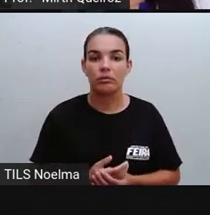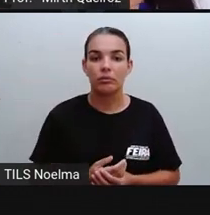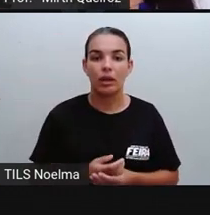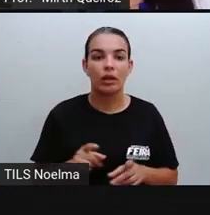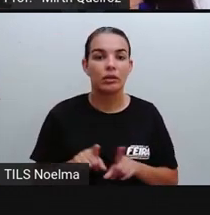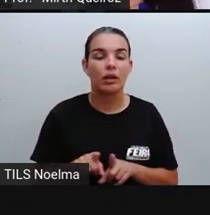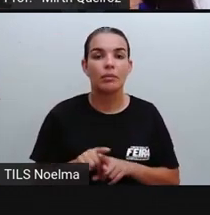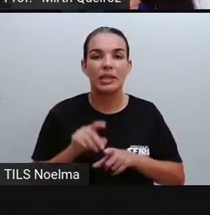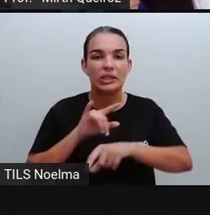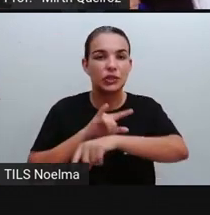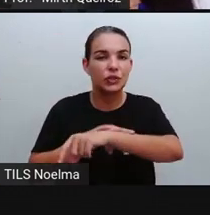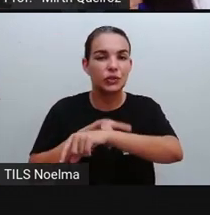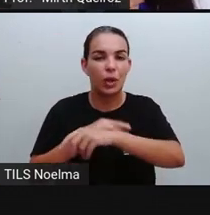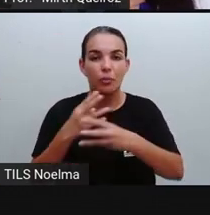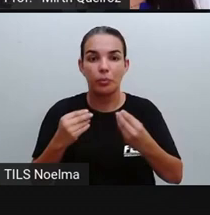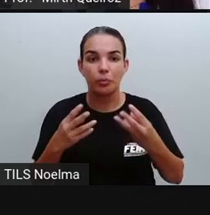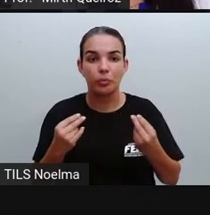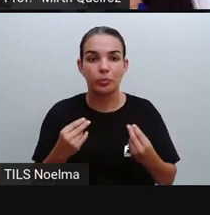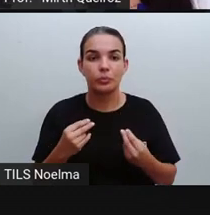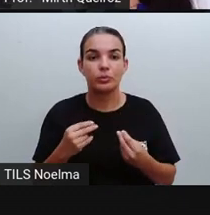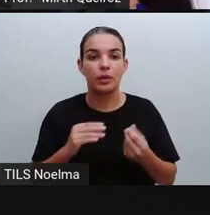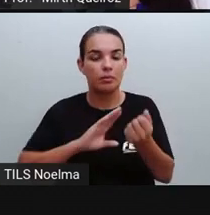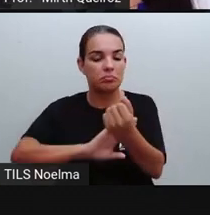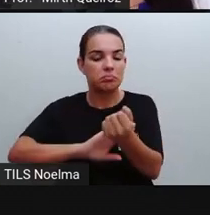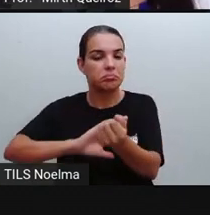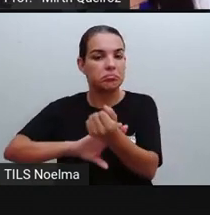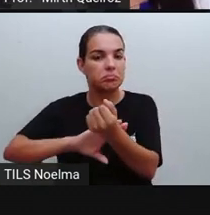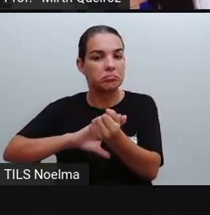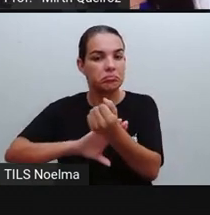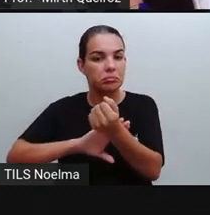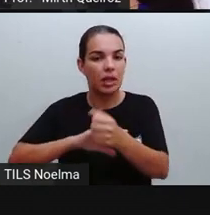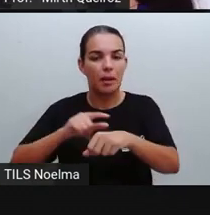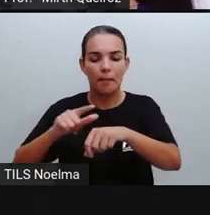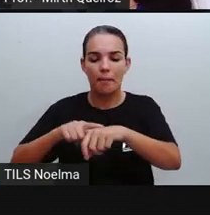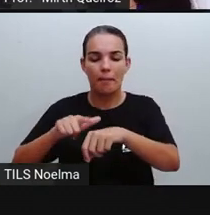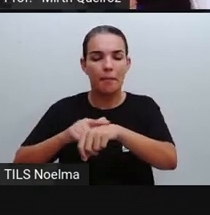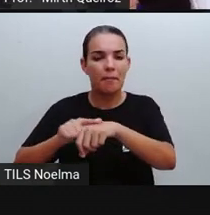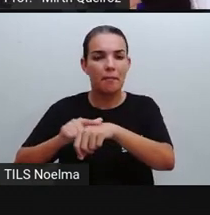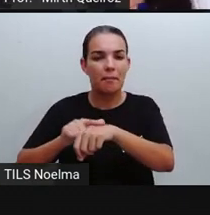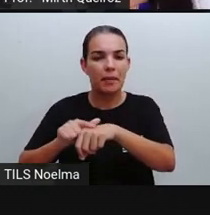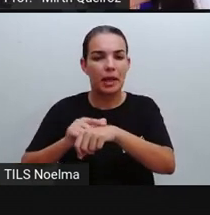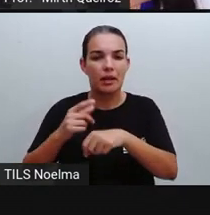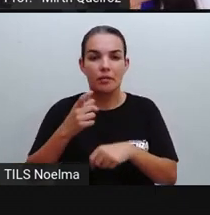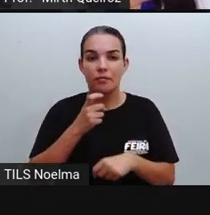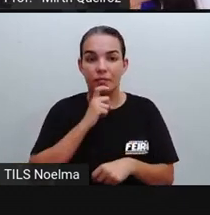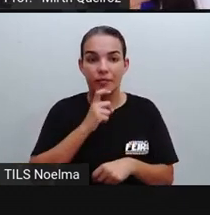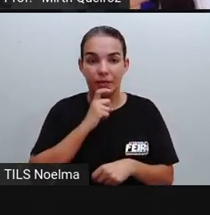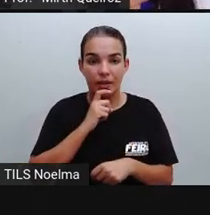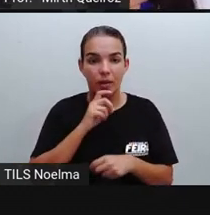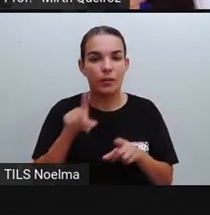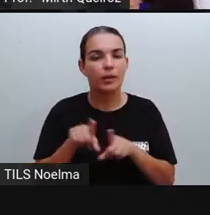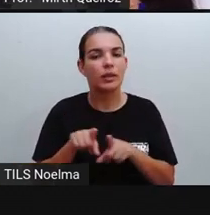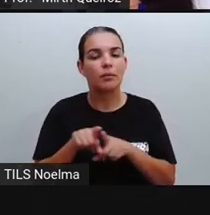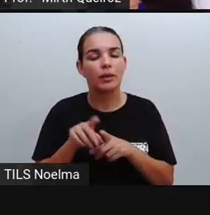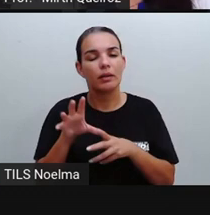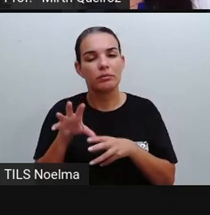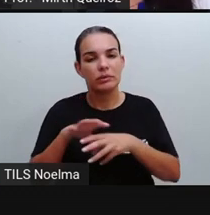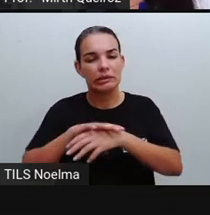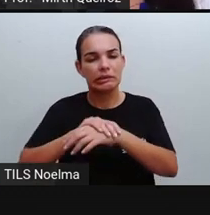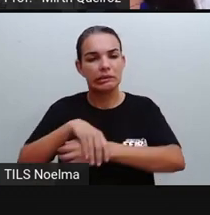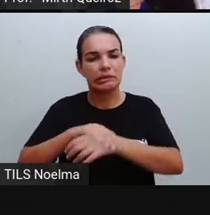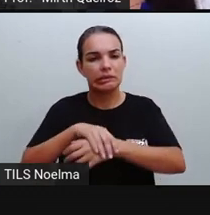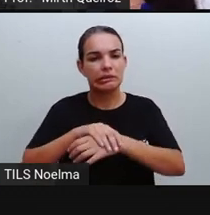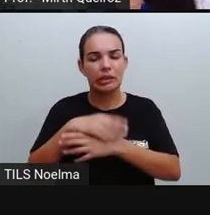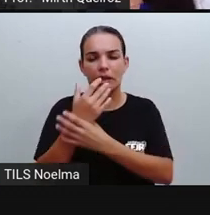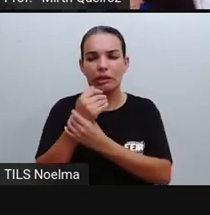Redução de volume da urina, queda da pressão arterial, pele, mãos ou pés frios. Dormência em membros. Se você